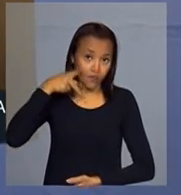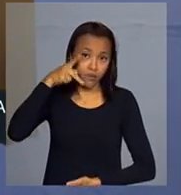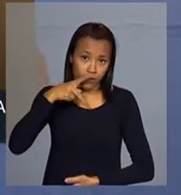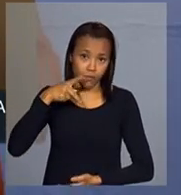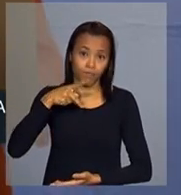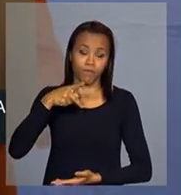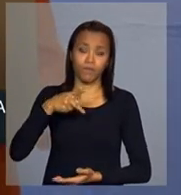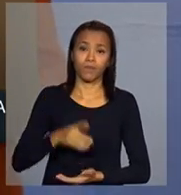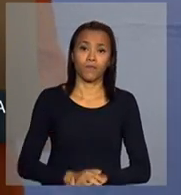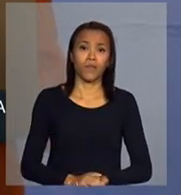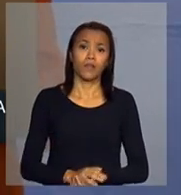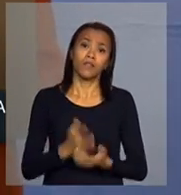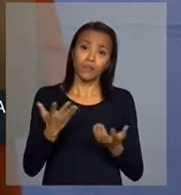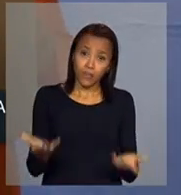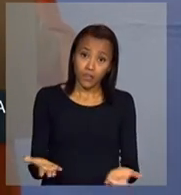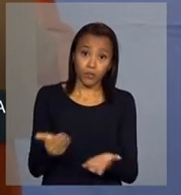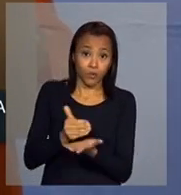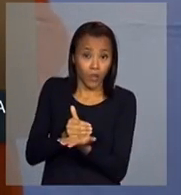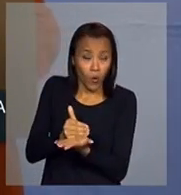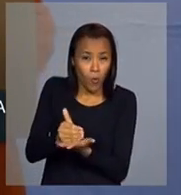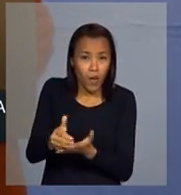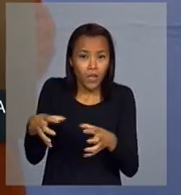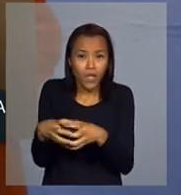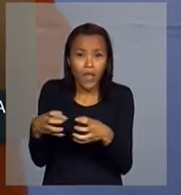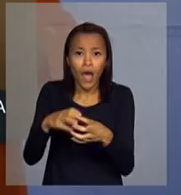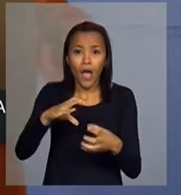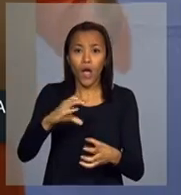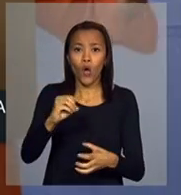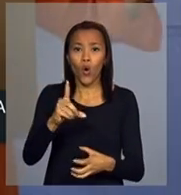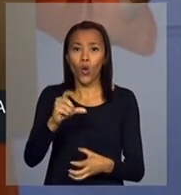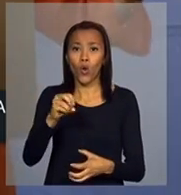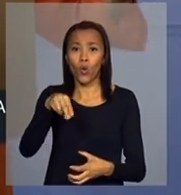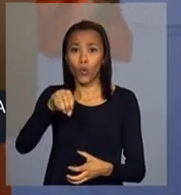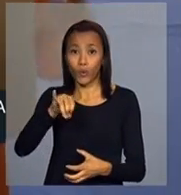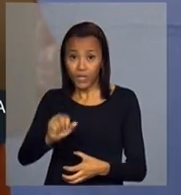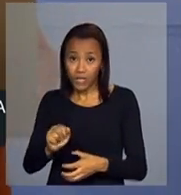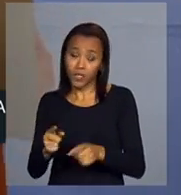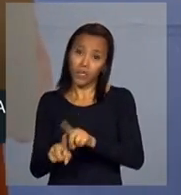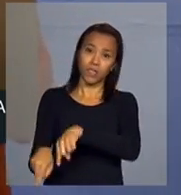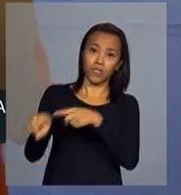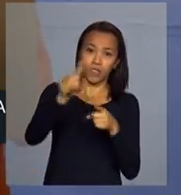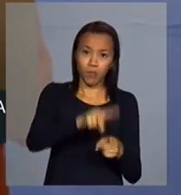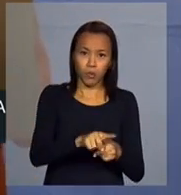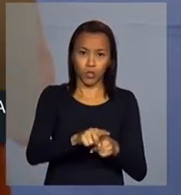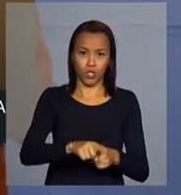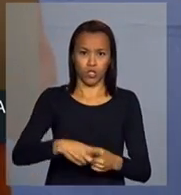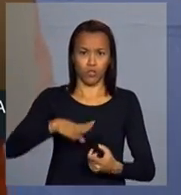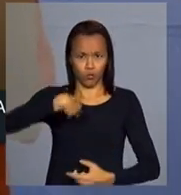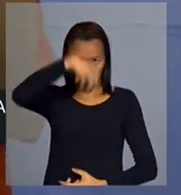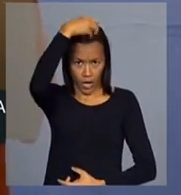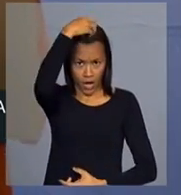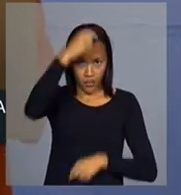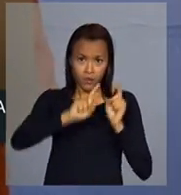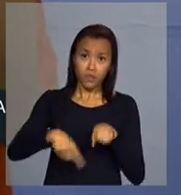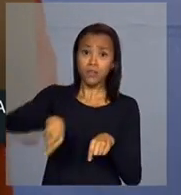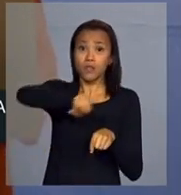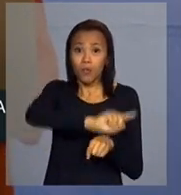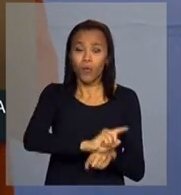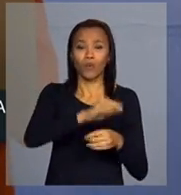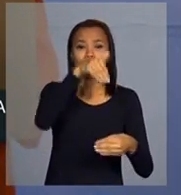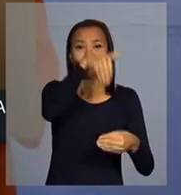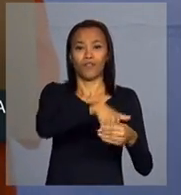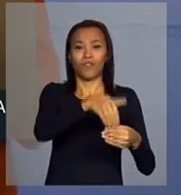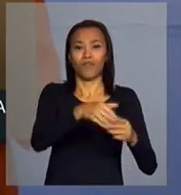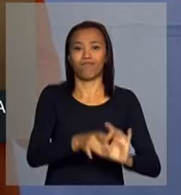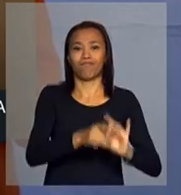tanto na fase da colônia como no Império, mas também na República. E estar no